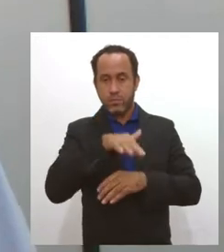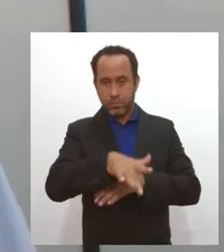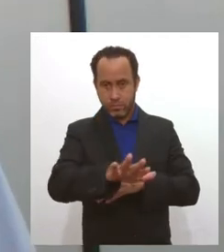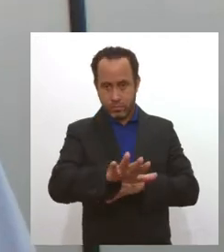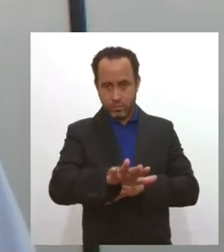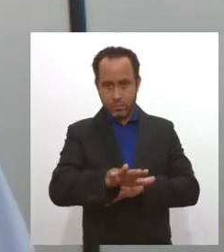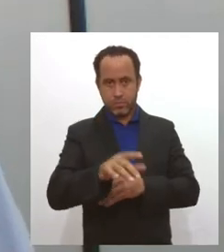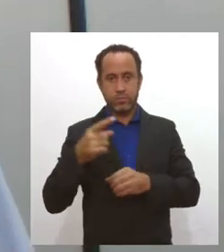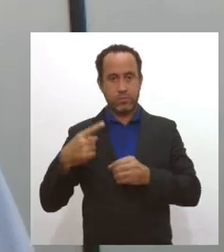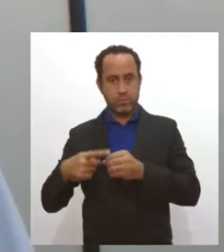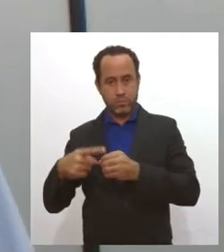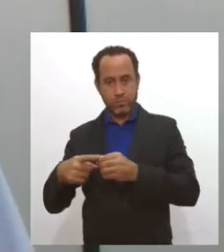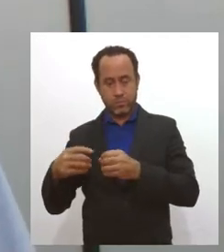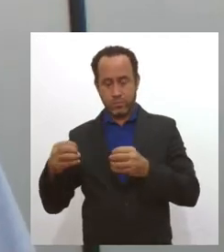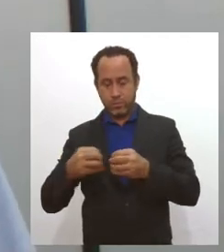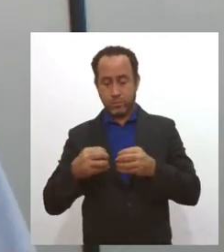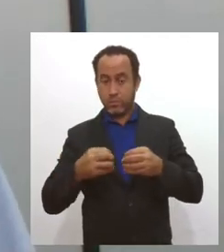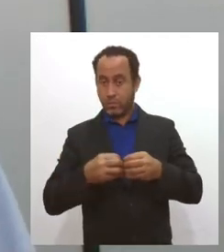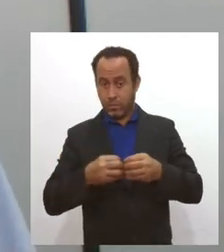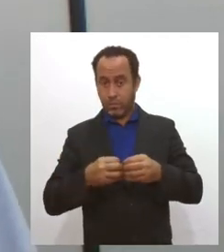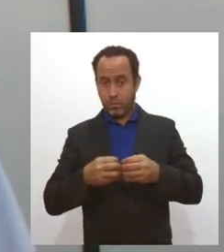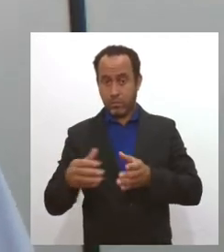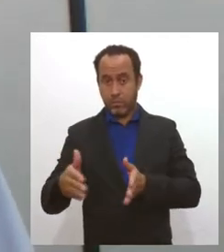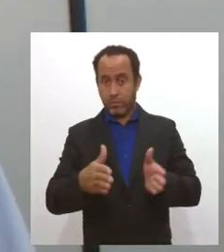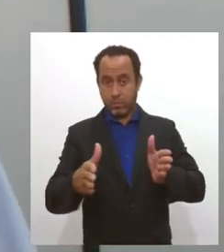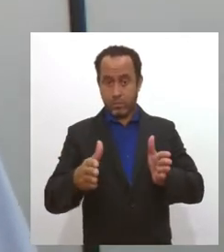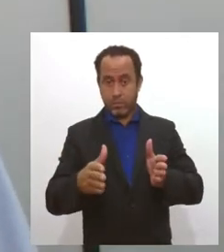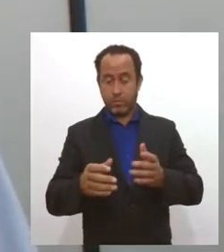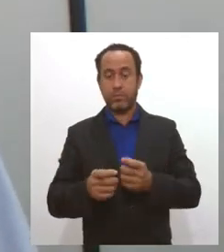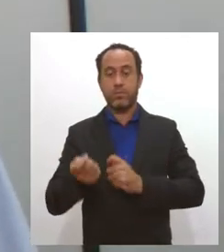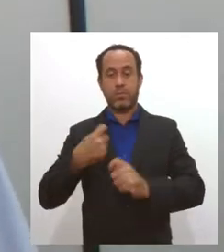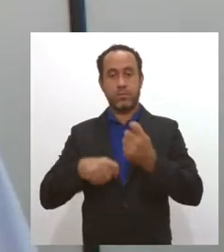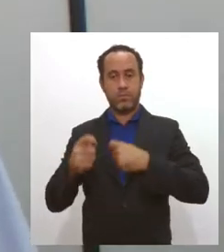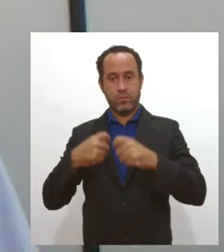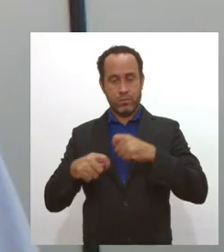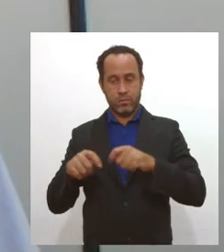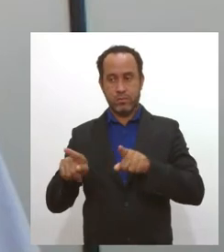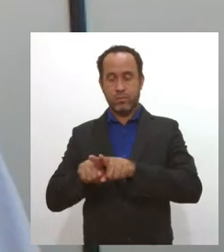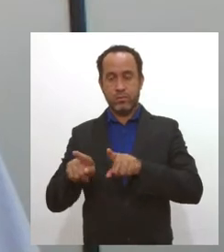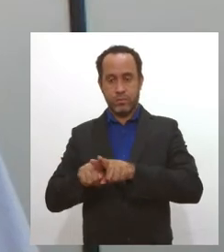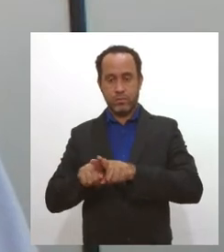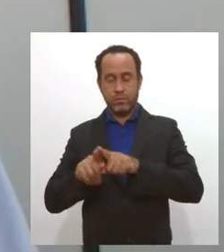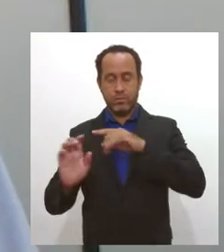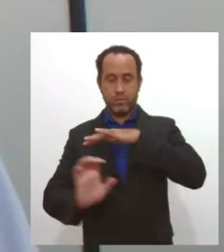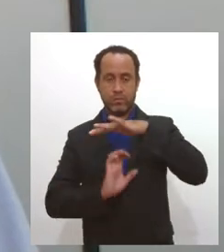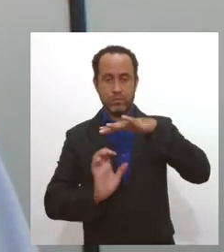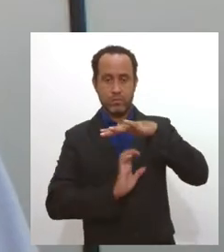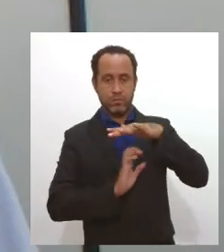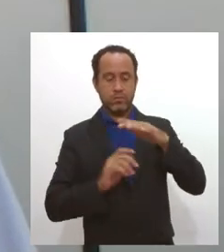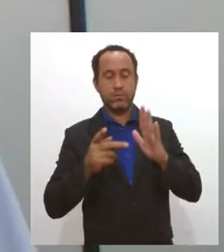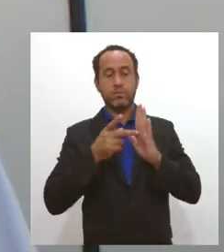o Califórnia em Candete de São Francisco e administrado pela Coírio, e mais um projeto novo que já está